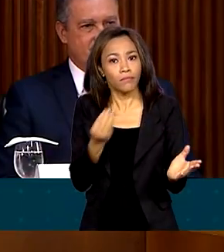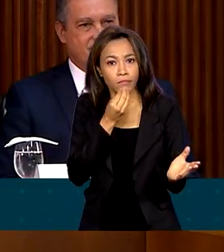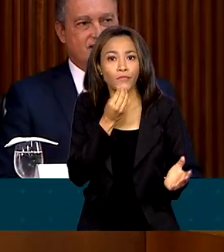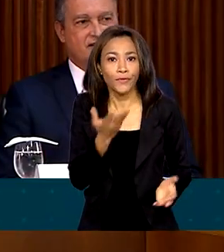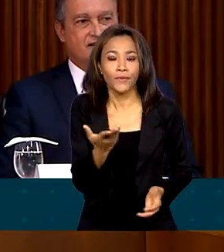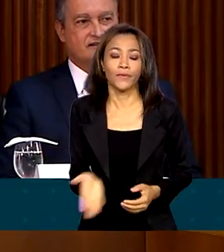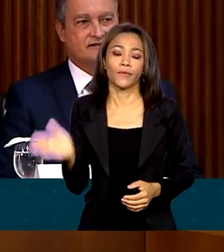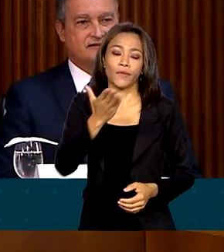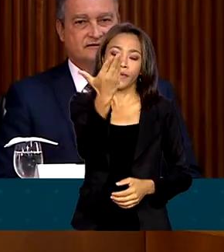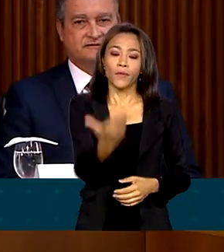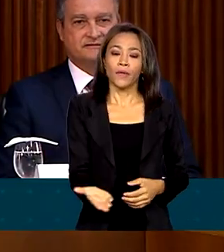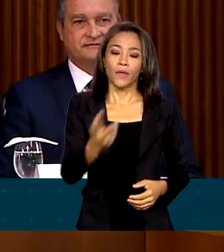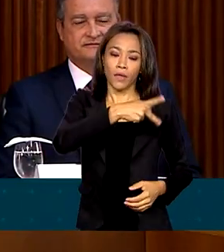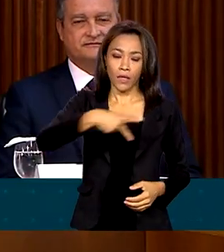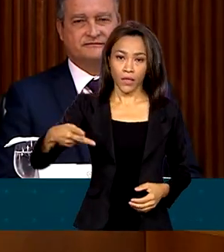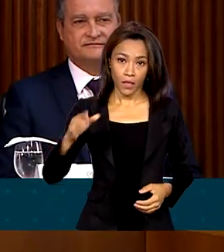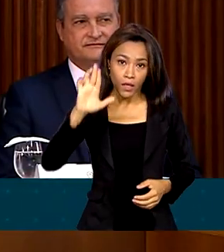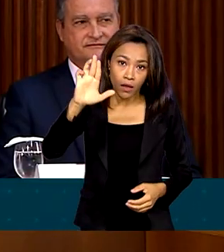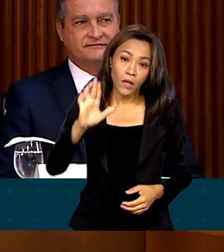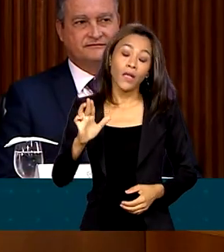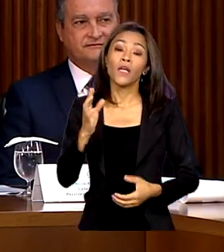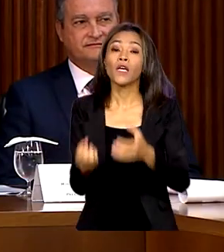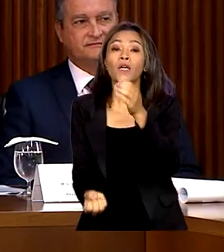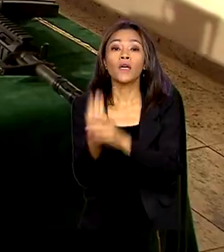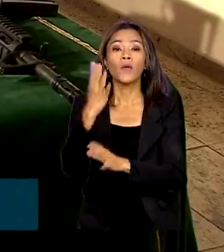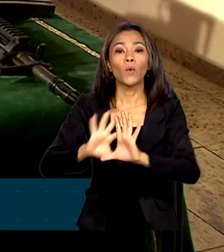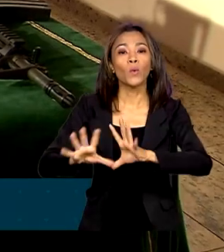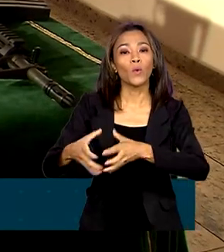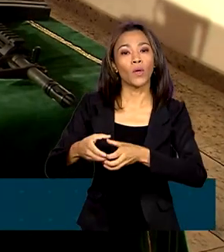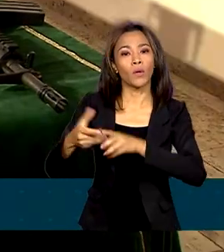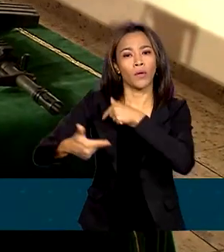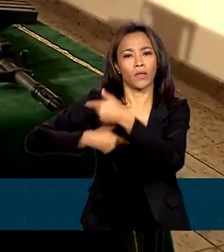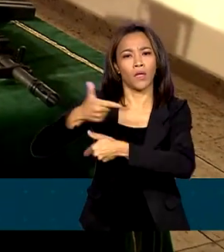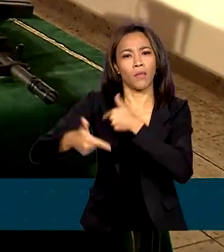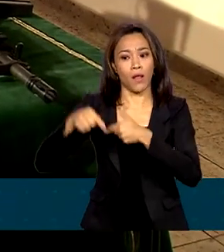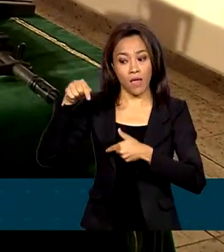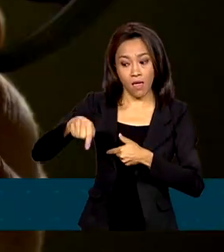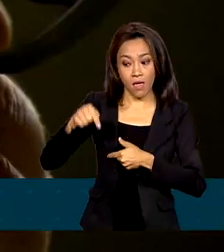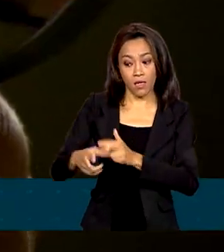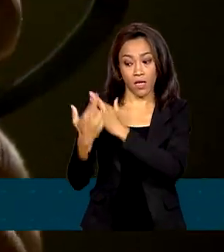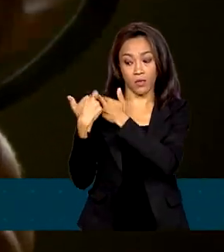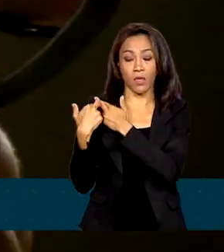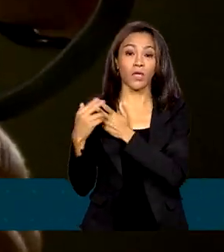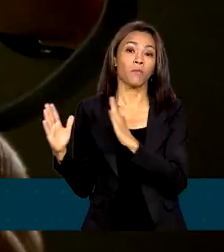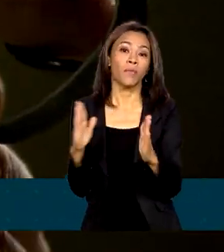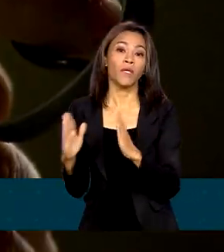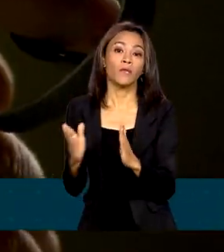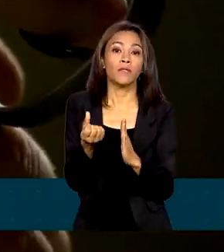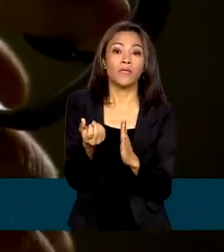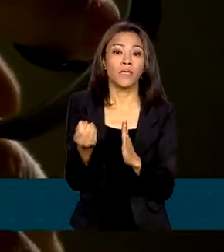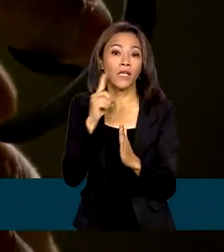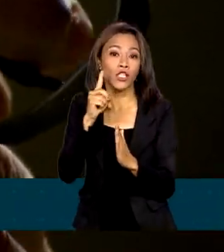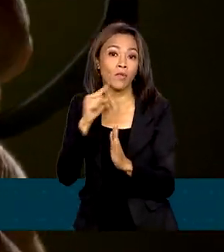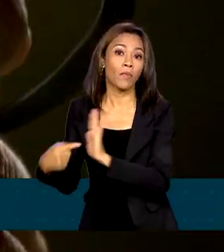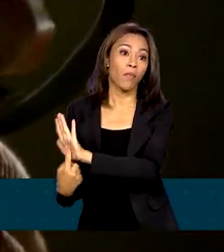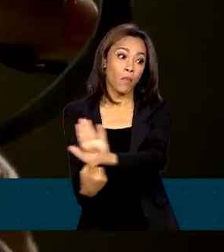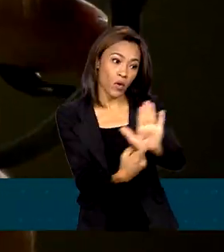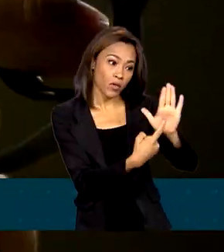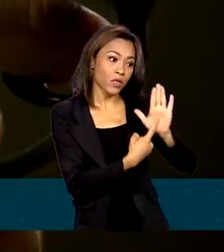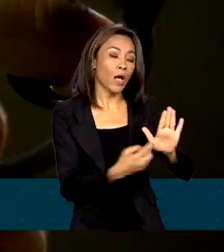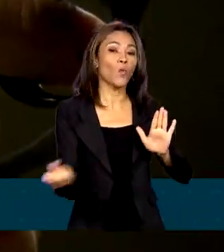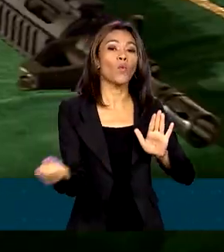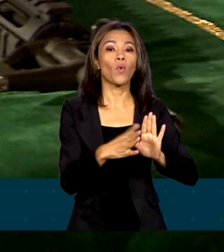o presidente Lula determinou a criação de um grupo de trabalho que terá 60 dias para apresentar um novo Estatuto do